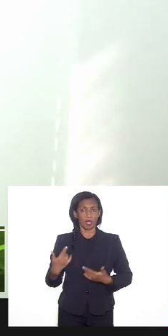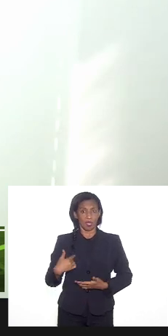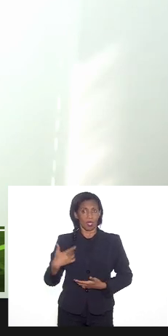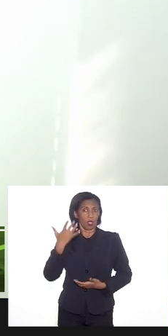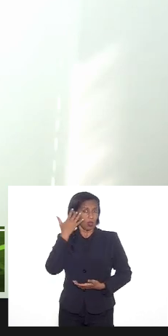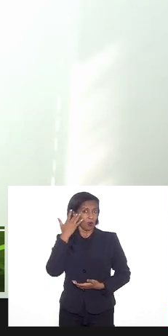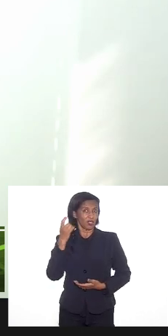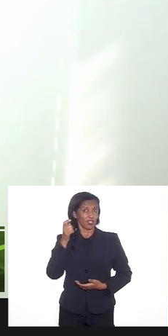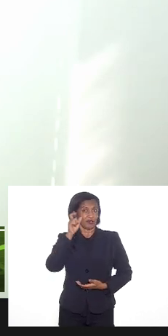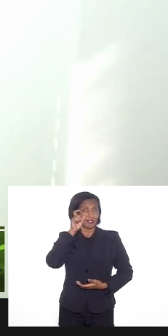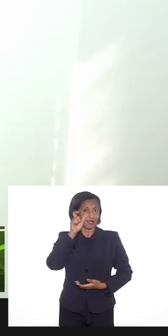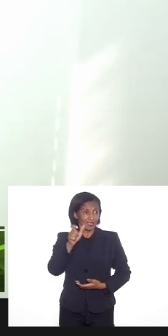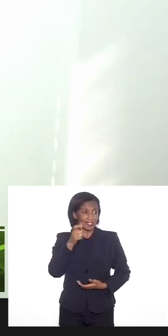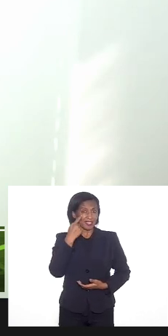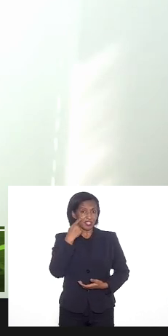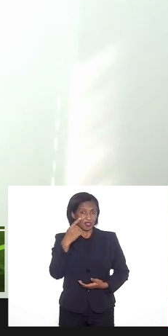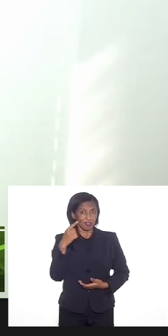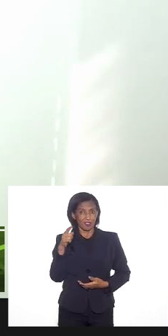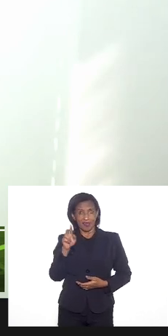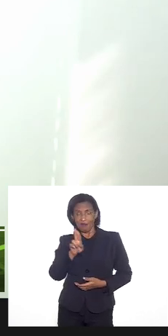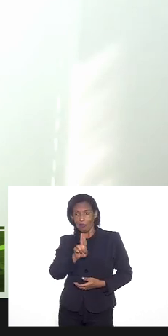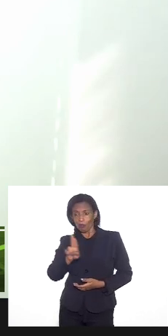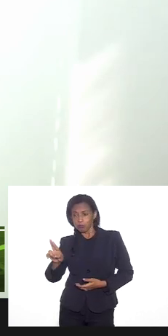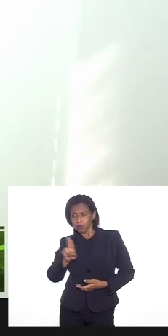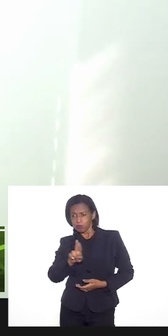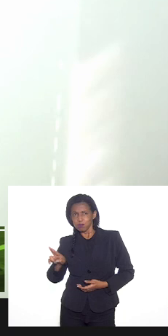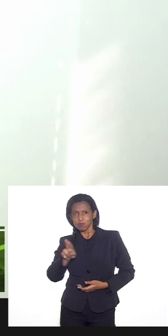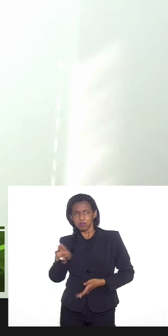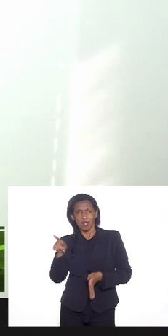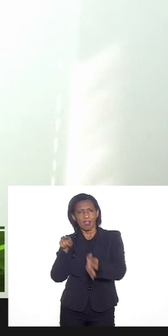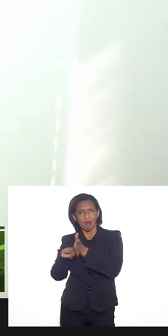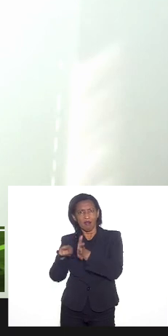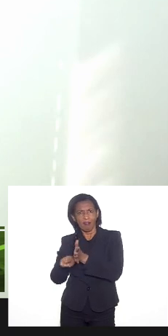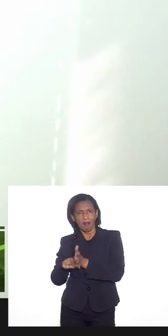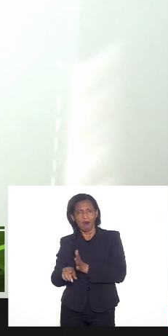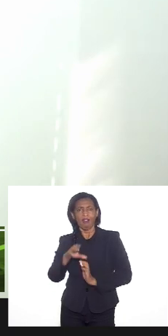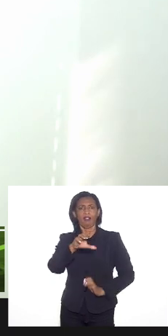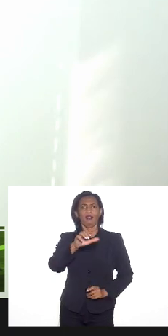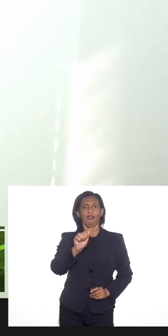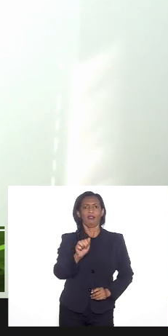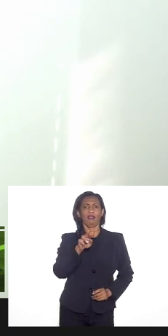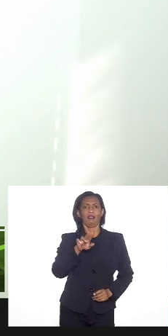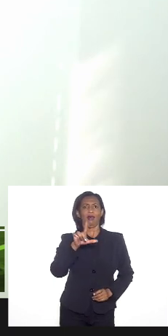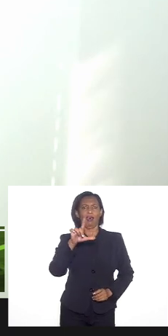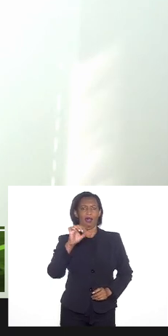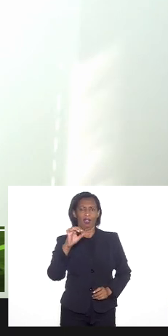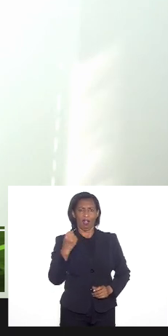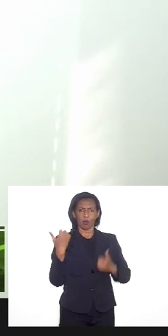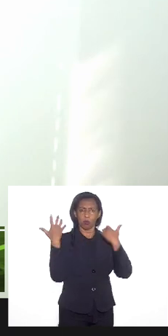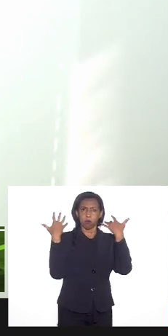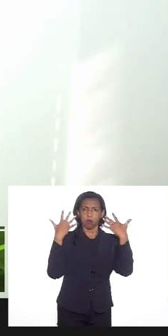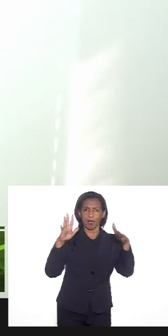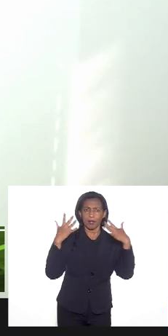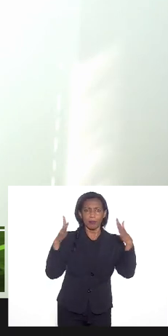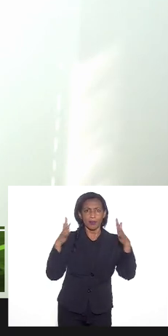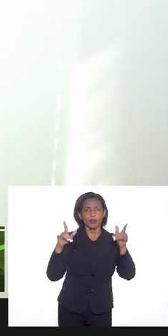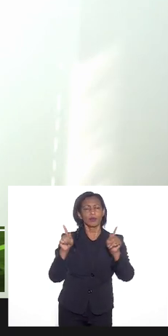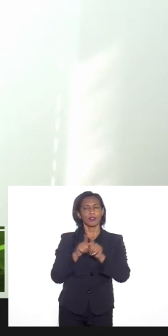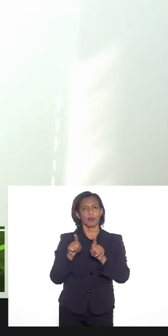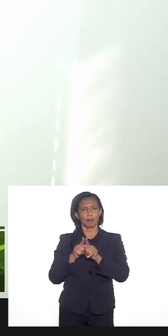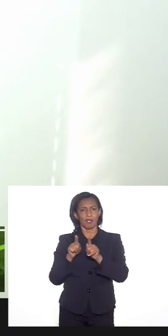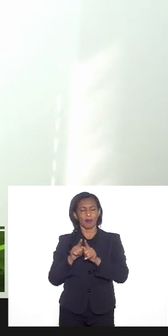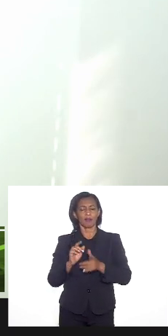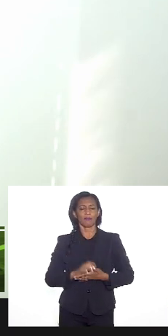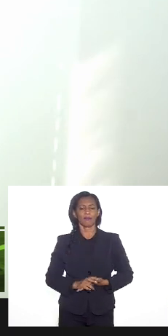nossos palestrantes esse comentário colocado aqui o Carlos Alberto que parabenizou a iniciativa trouxe